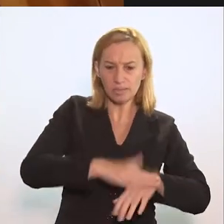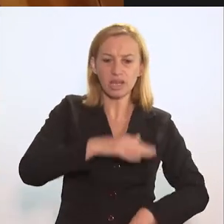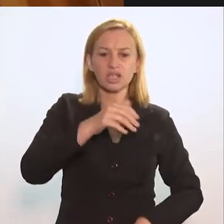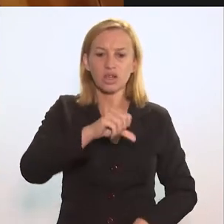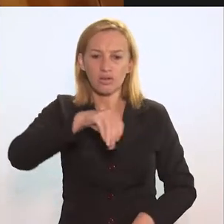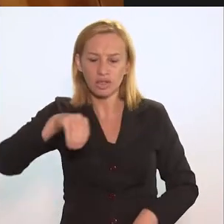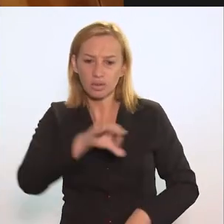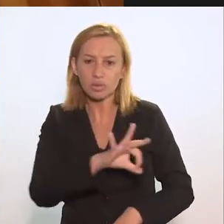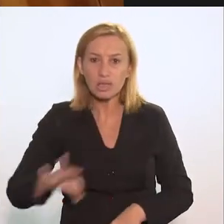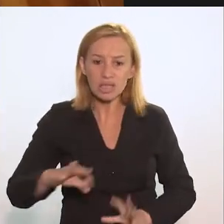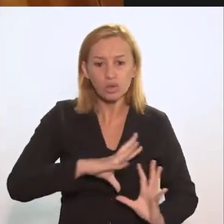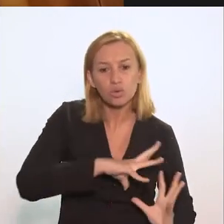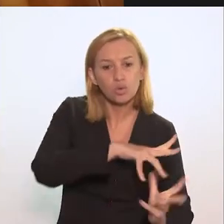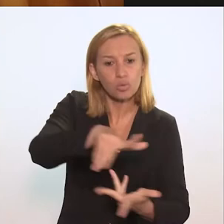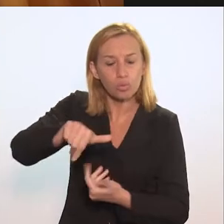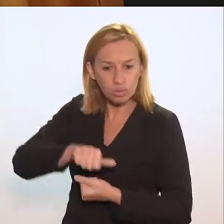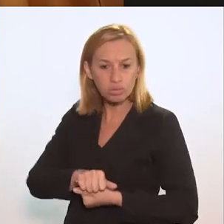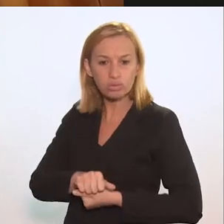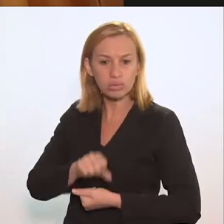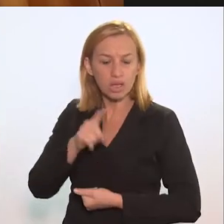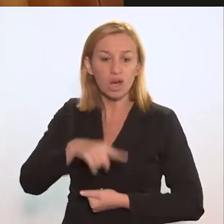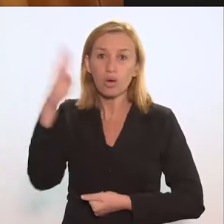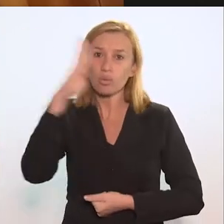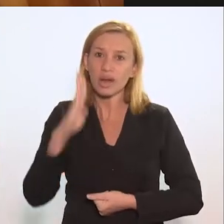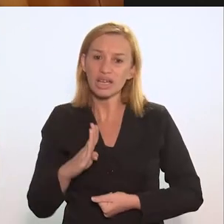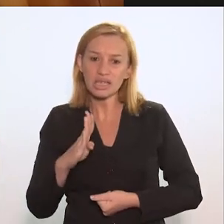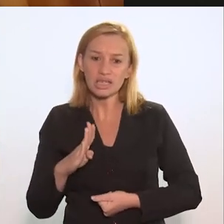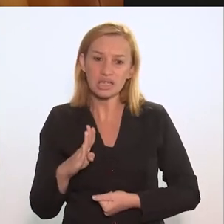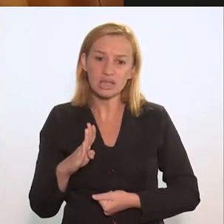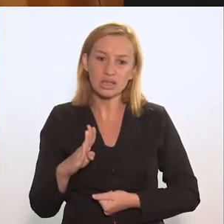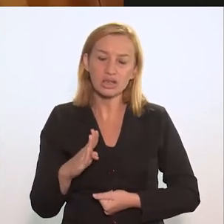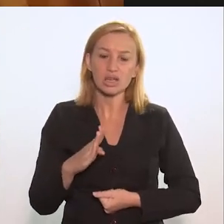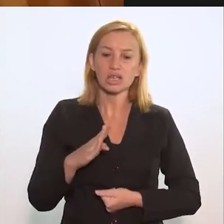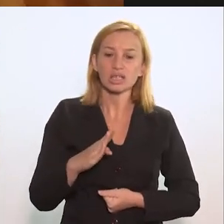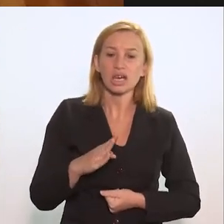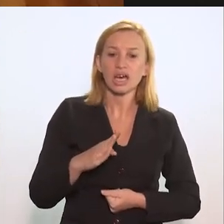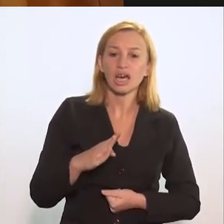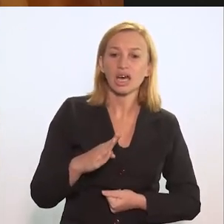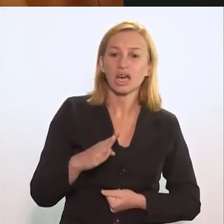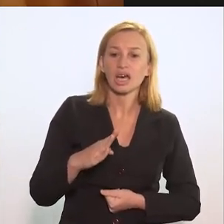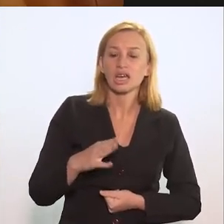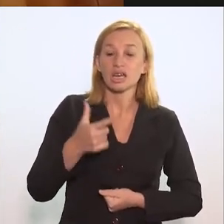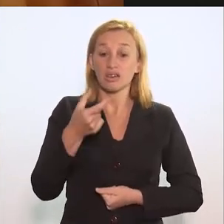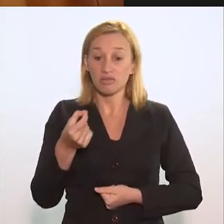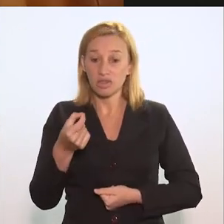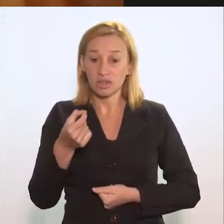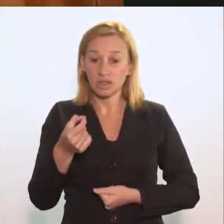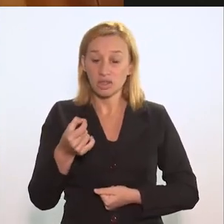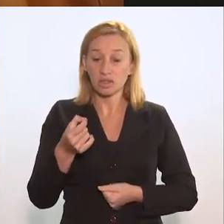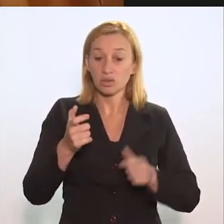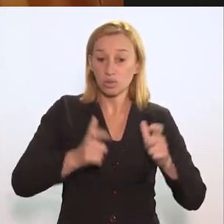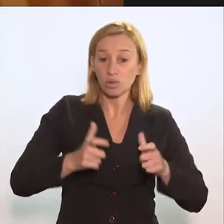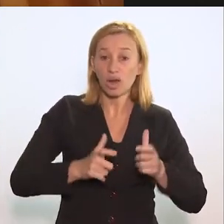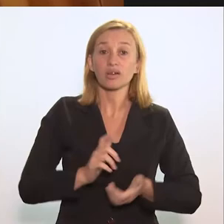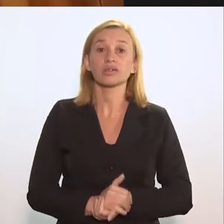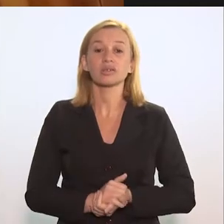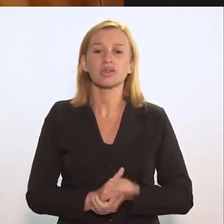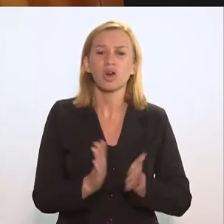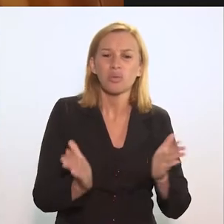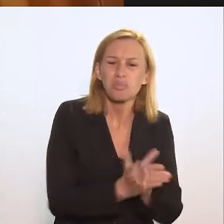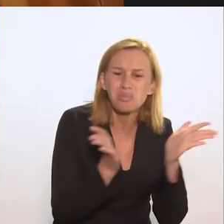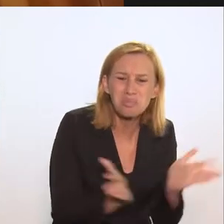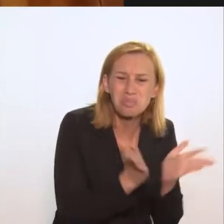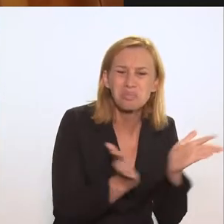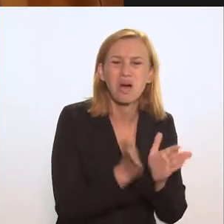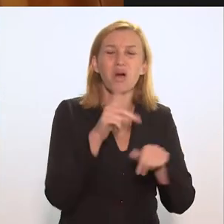carregam mais de 90% da carne tuberculosa do mundo, do qual o Brasil ocupa entre a 20ª posição, a maior parte